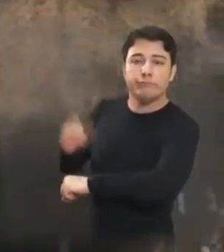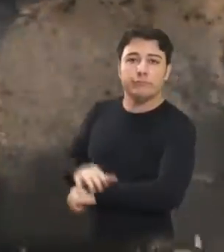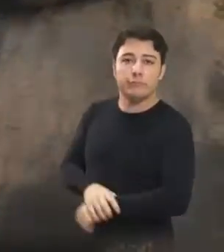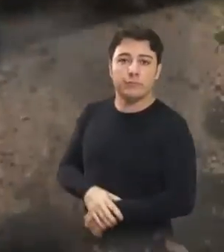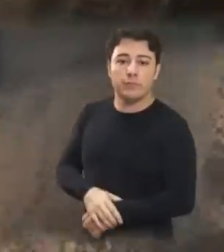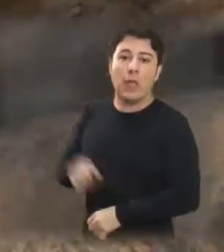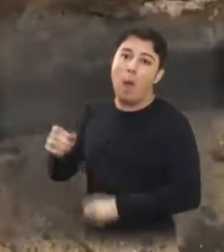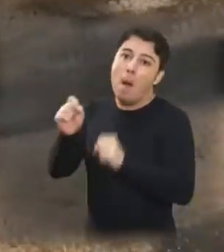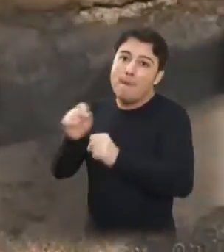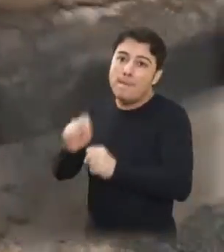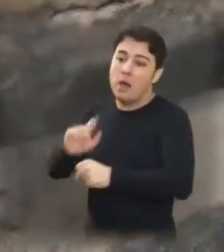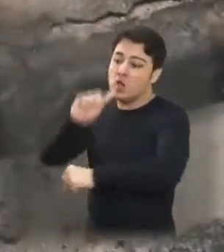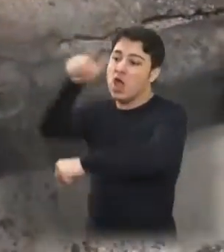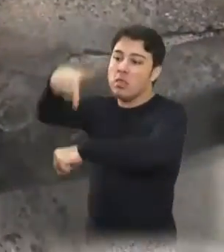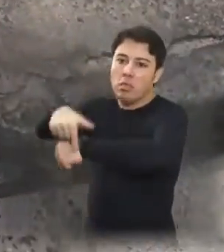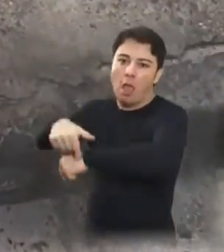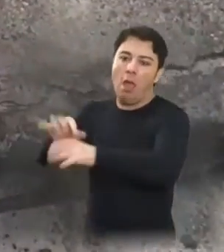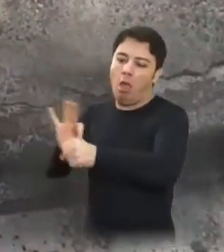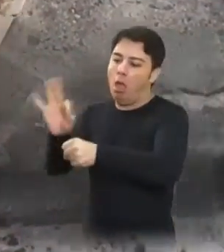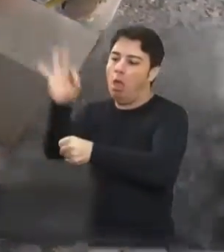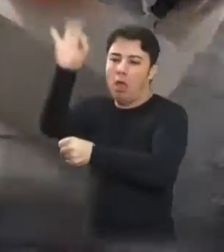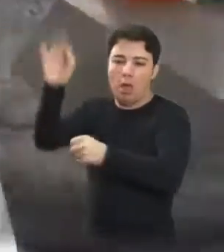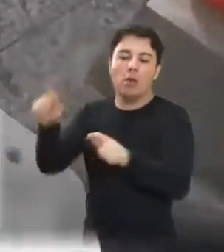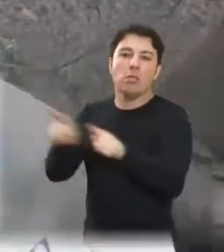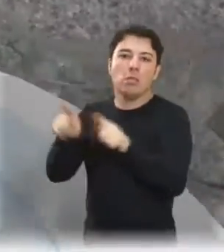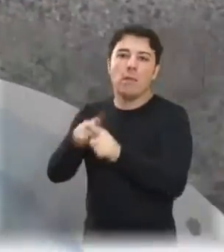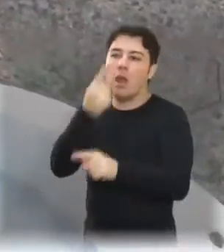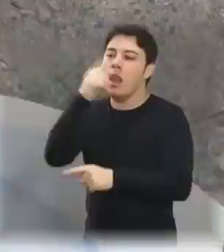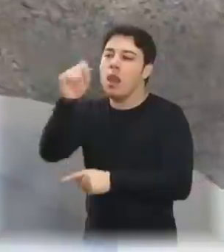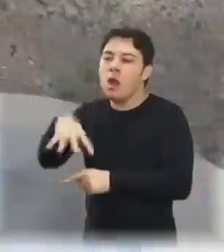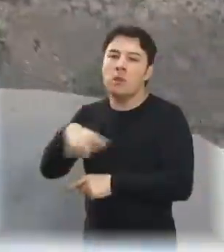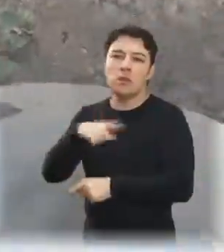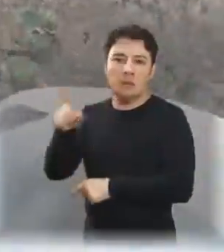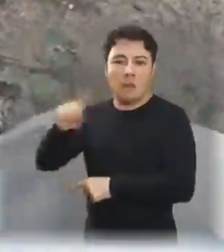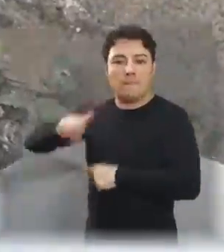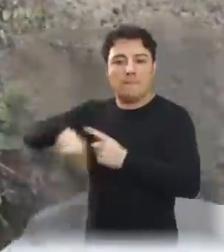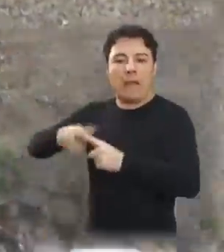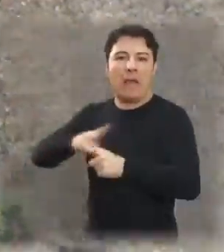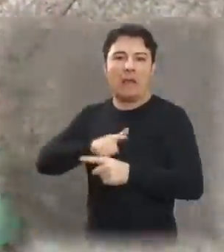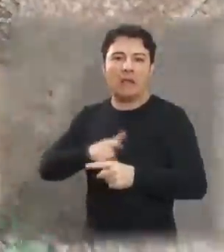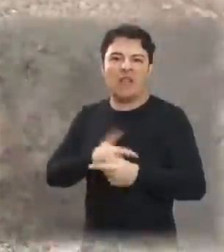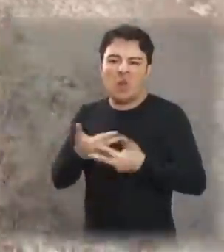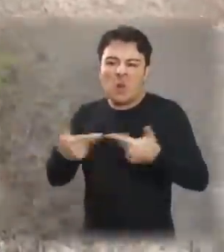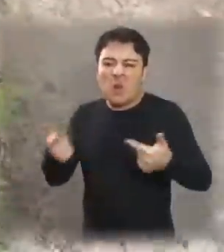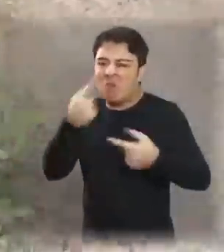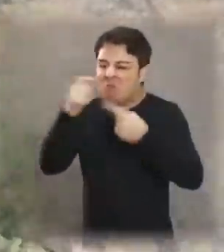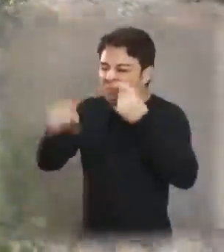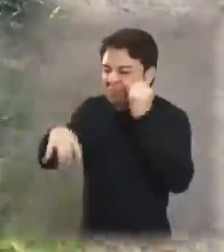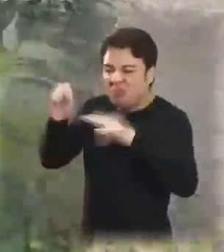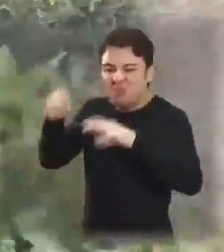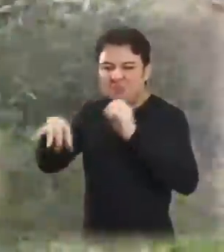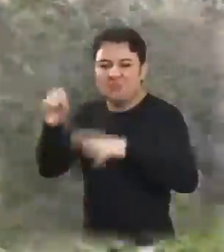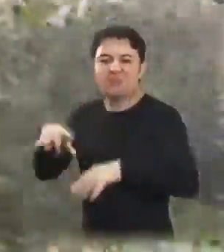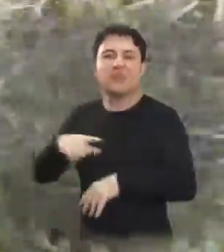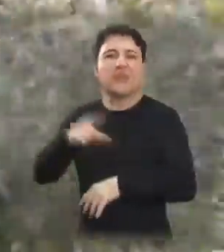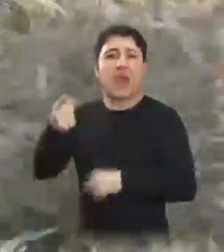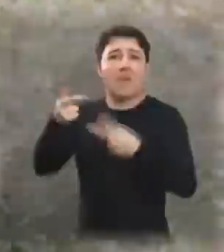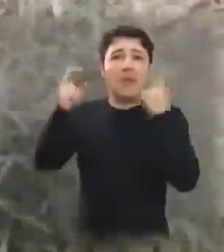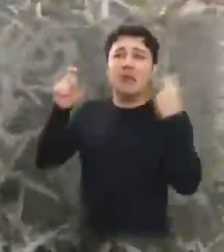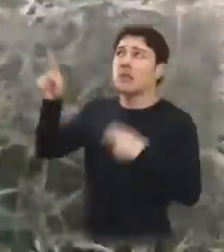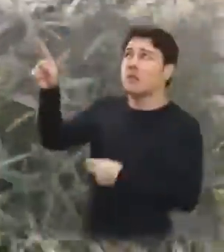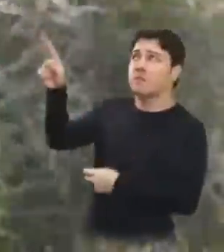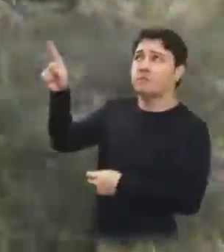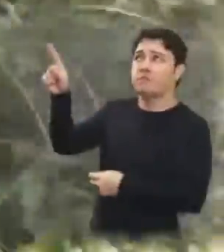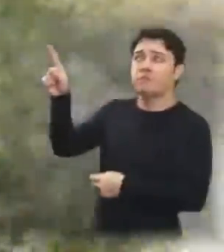pode causar dengue. Aqui, já estão colocando lixo, pedaços descartáveis. Como vocês podem